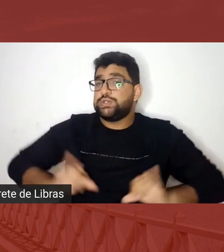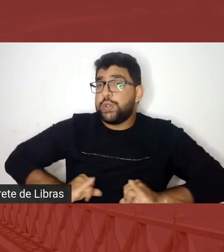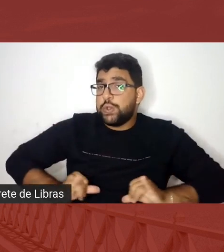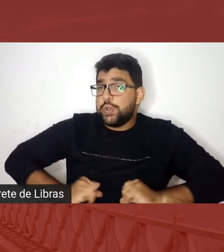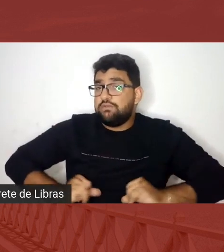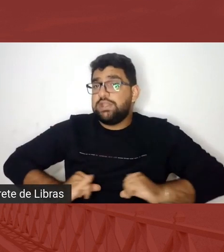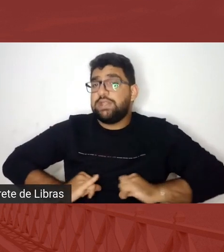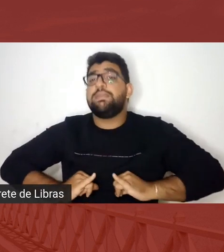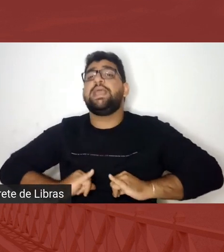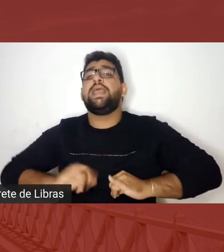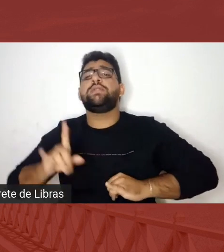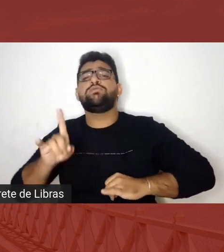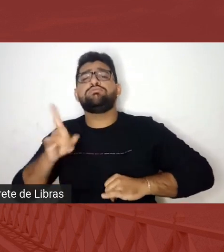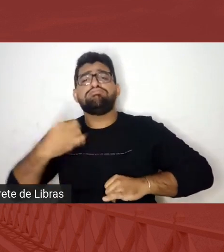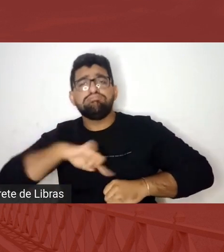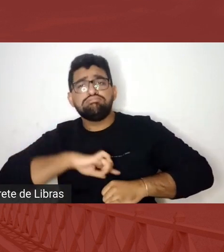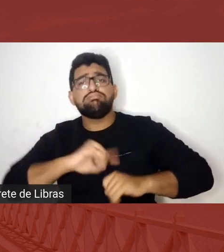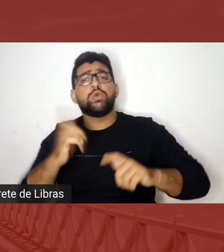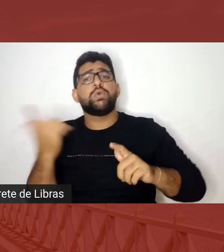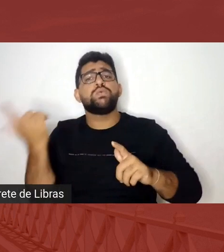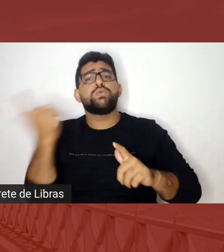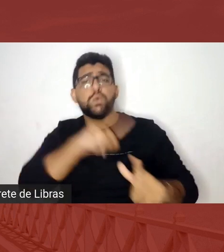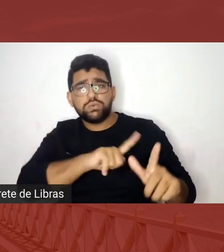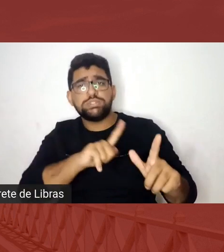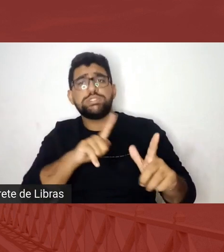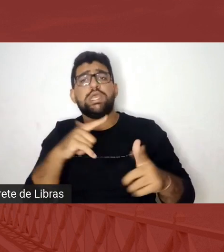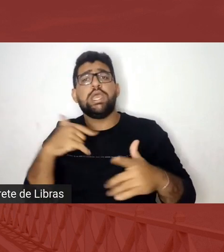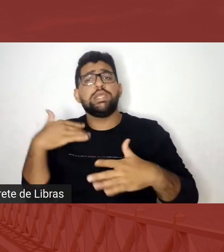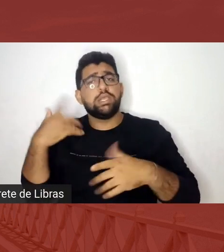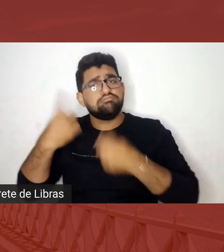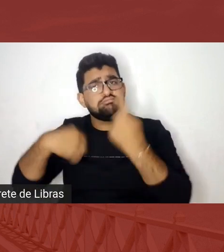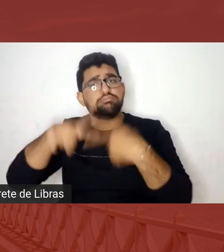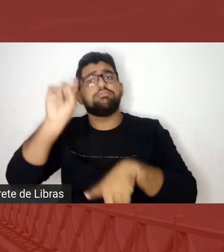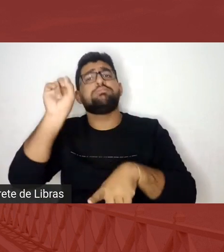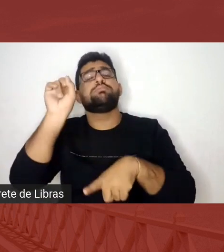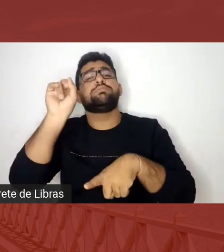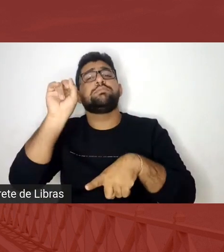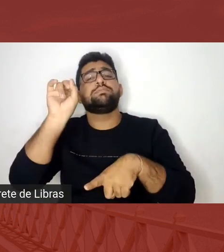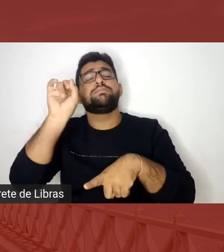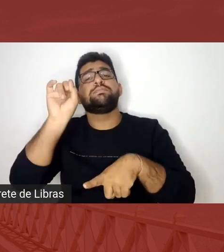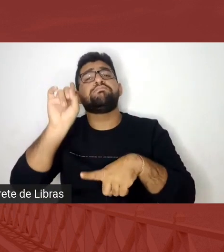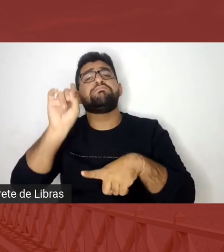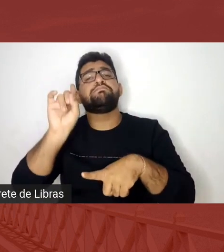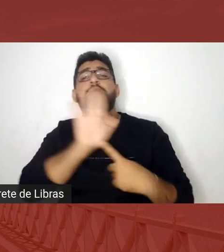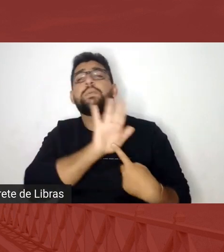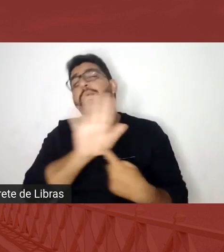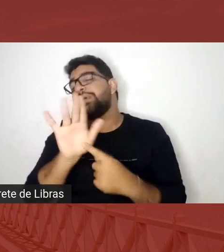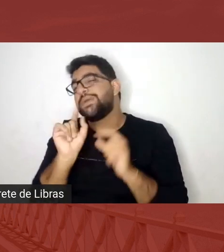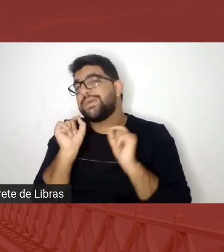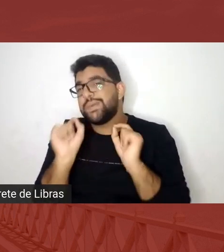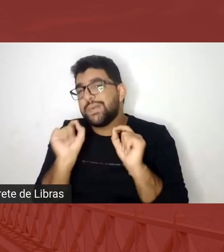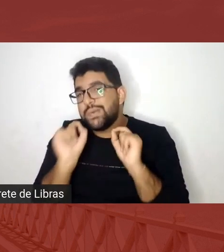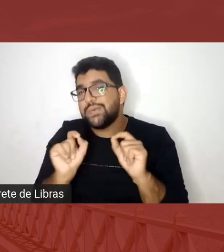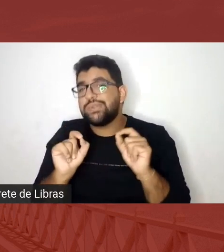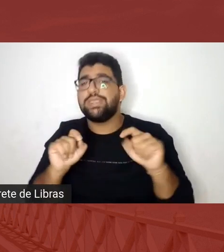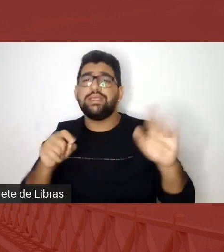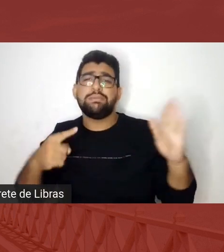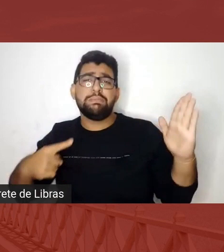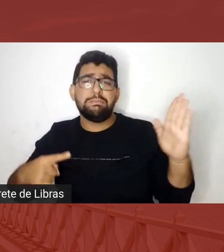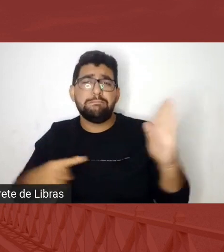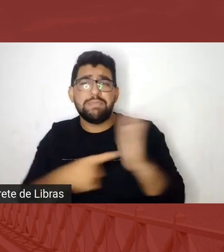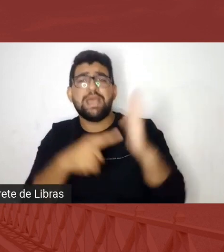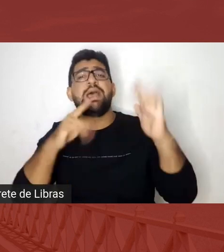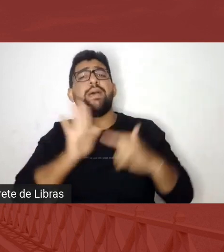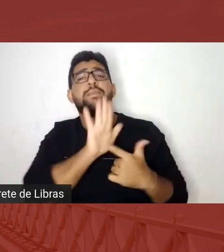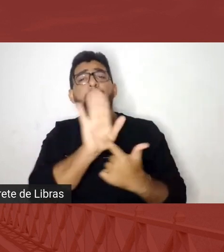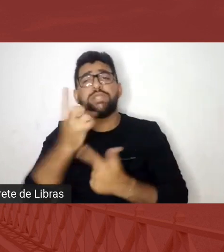segue sendo capaz de dizer, sabe, denunciar as dores que sofrem,